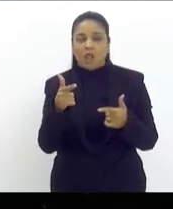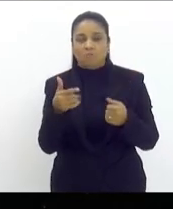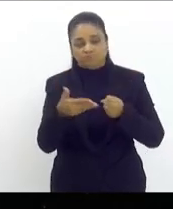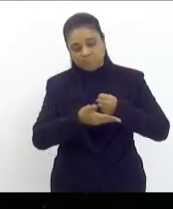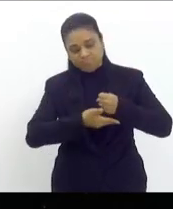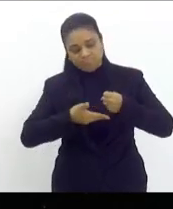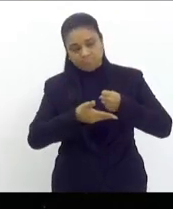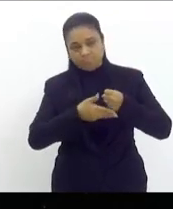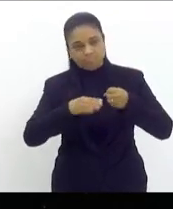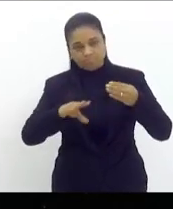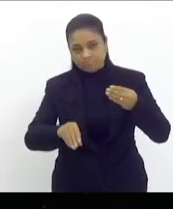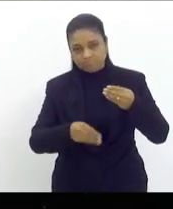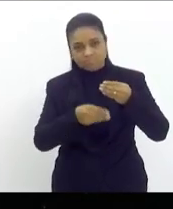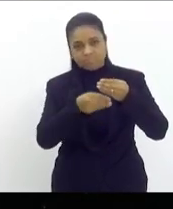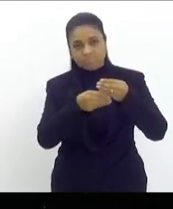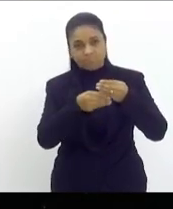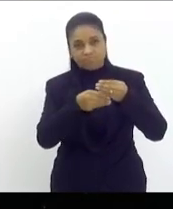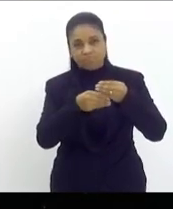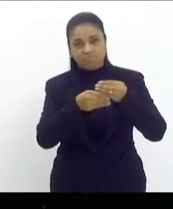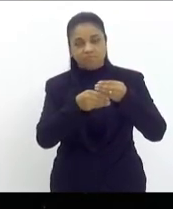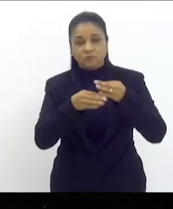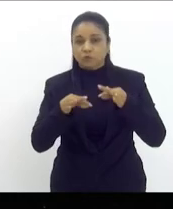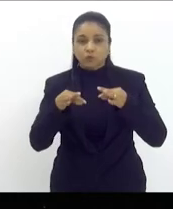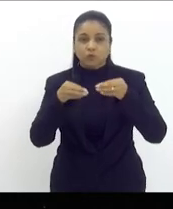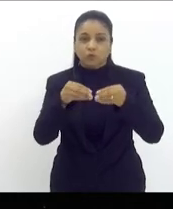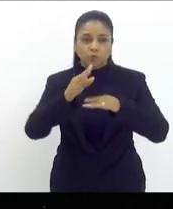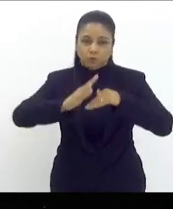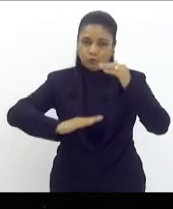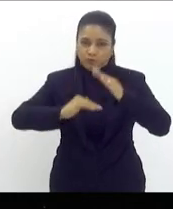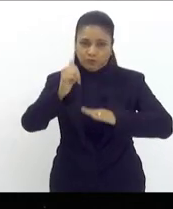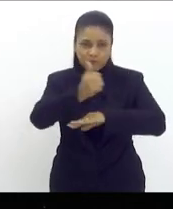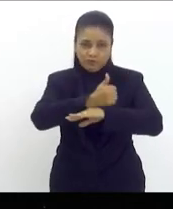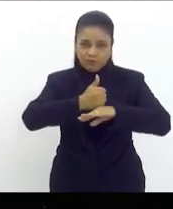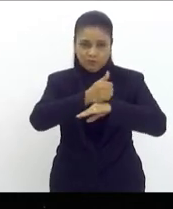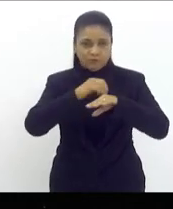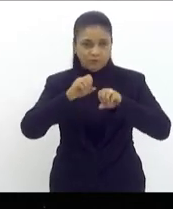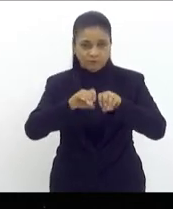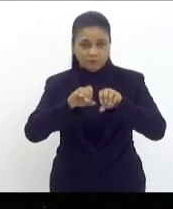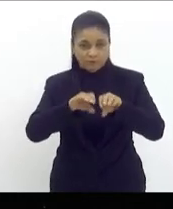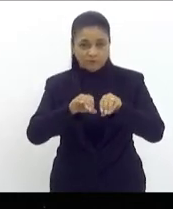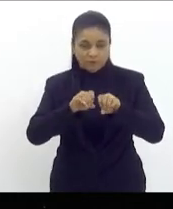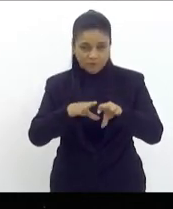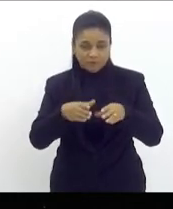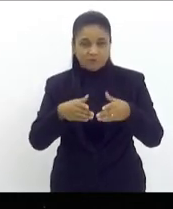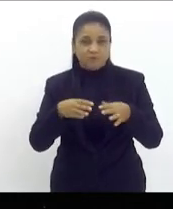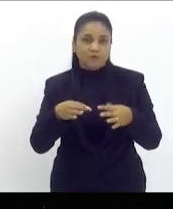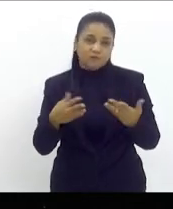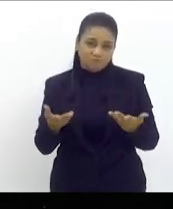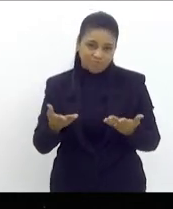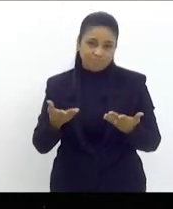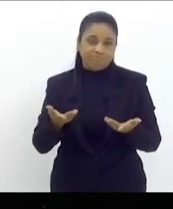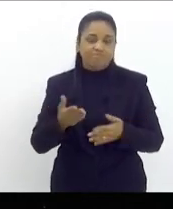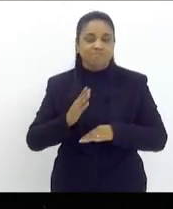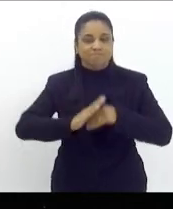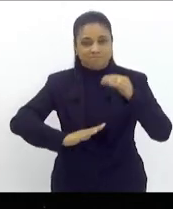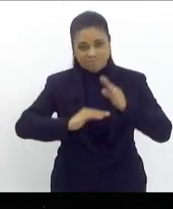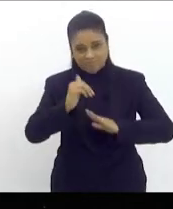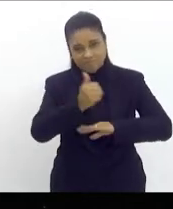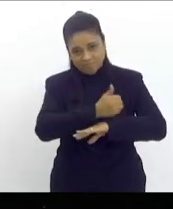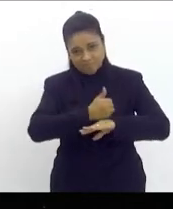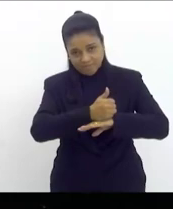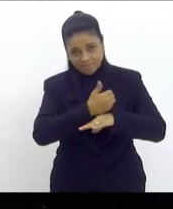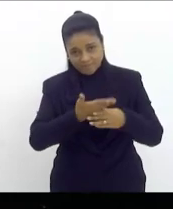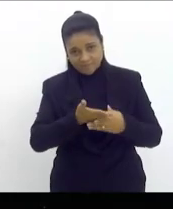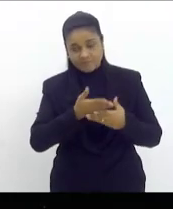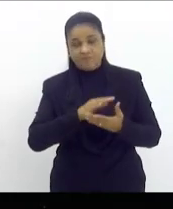remuneração dos professores sendo essa base remuneratória para os vencimentos de toda a categoria então